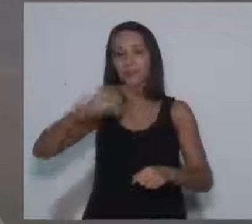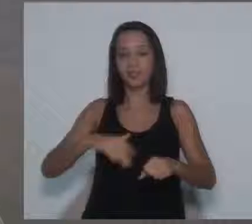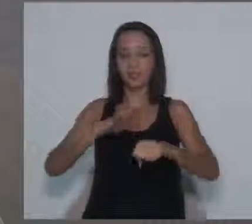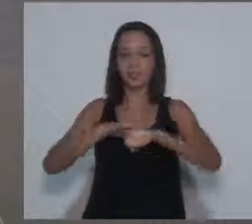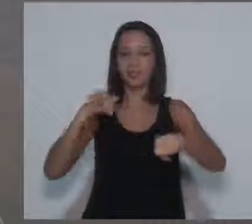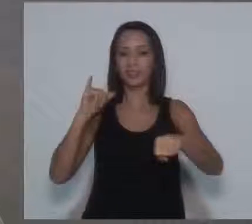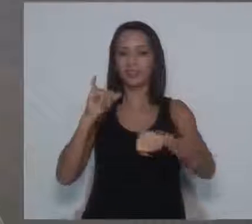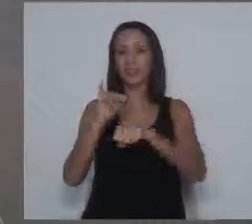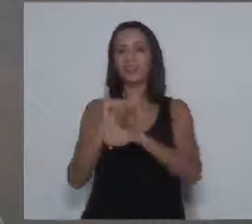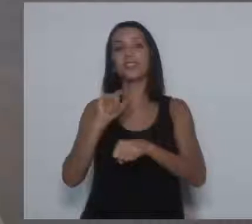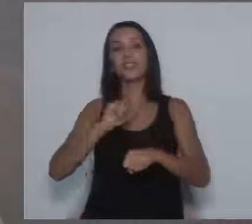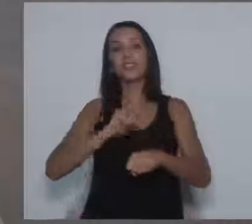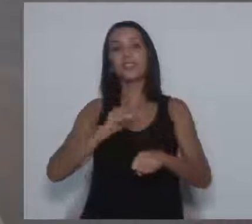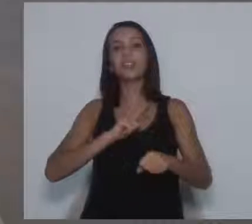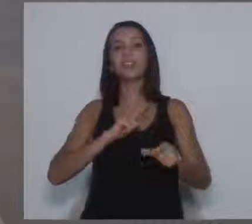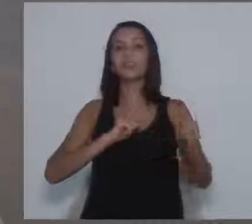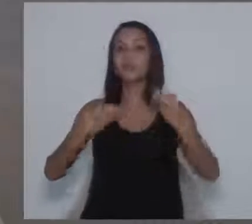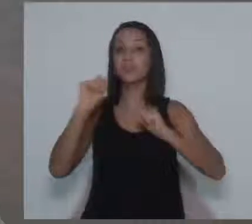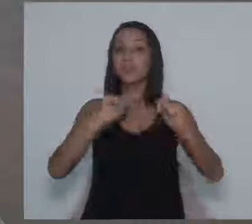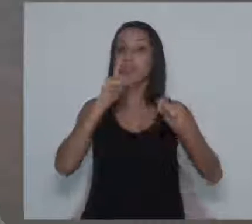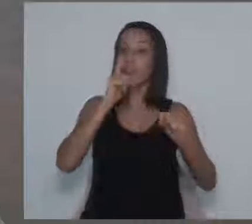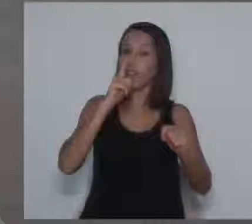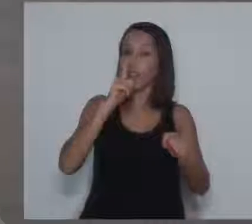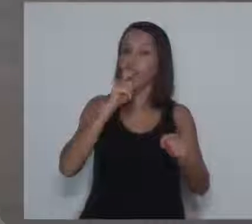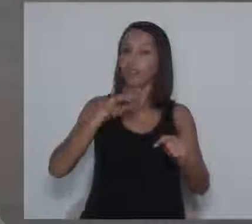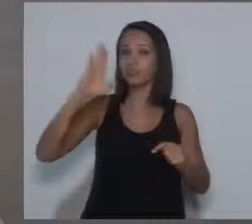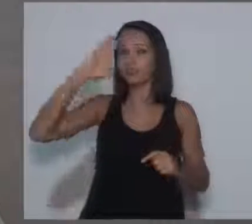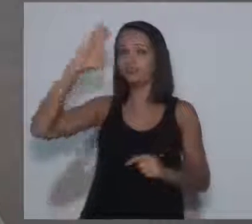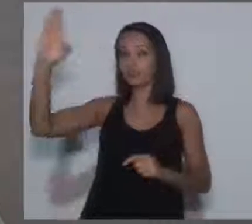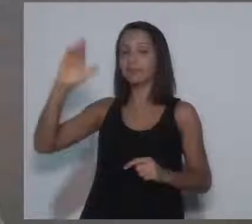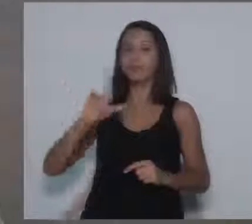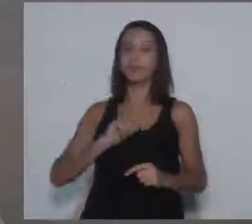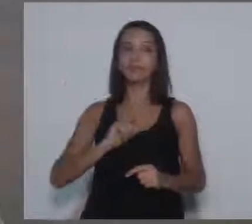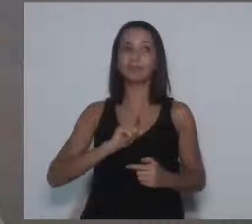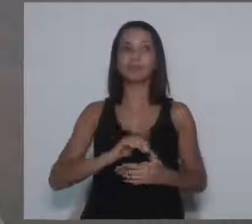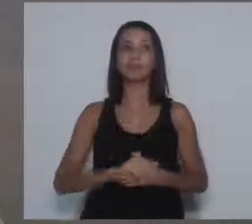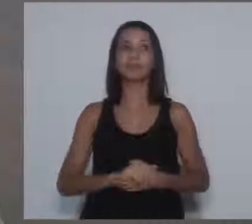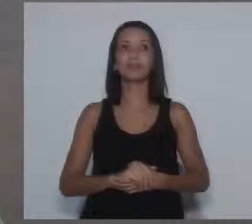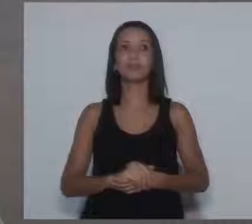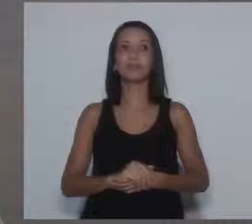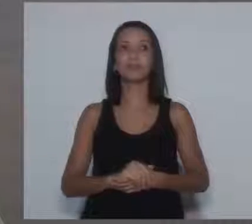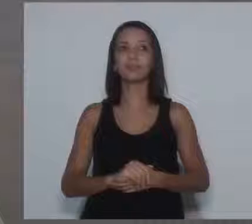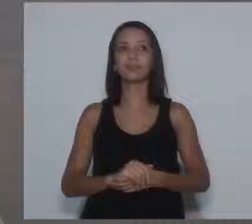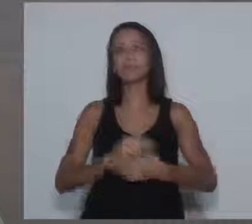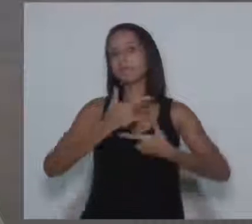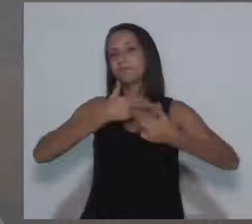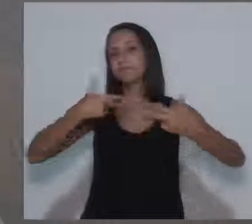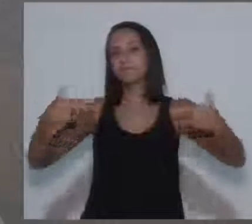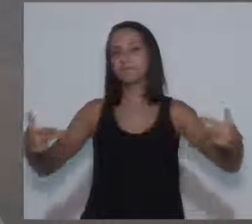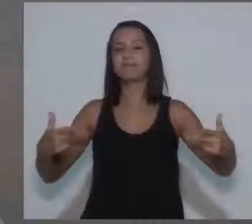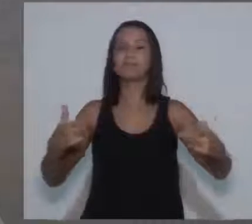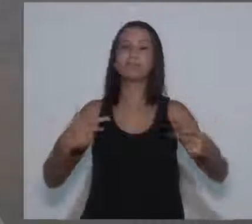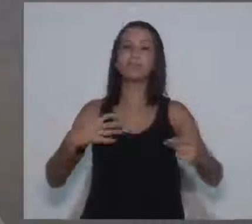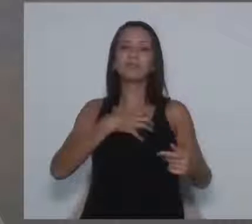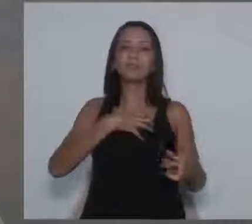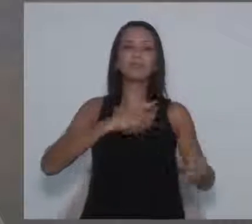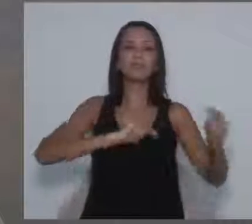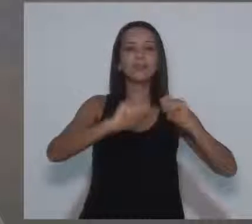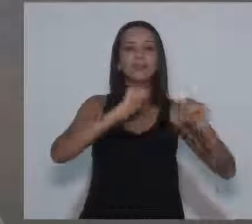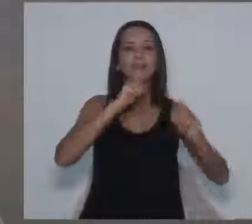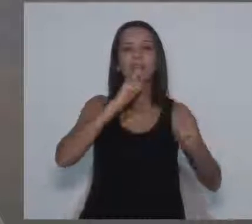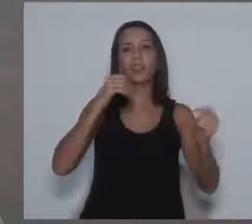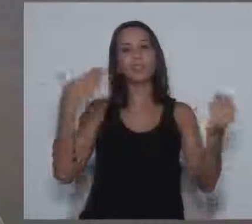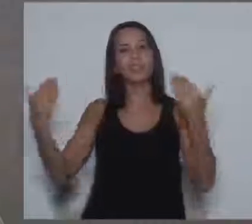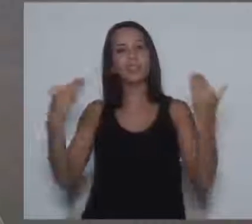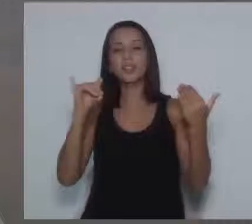elas também fazem isso pela economia de água. É um dos fatores. A gente está falando de várias maneiras de economizar água, mas, se você pegar uma